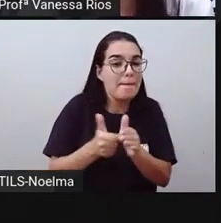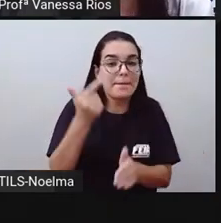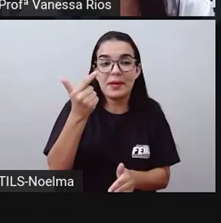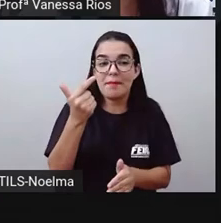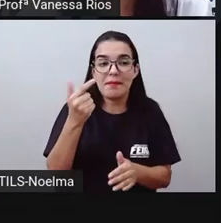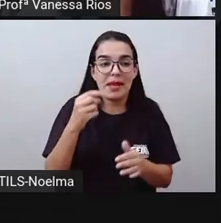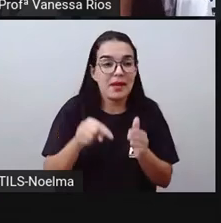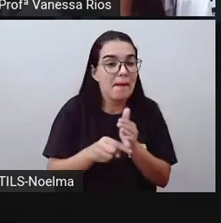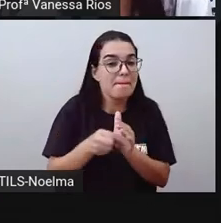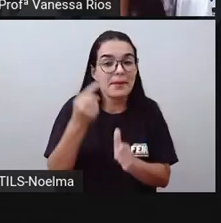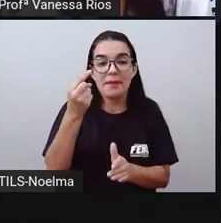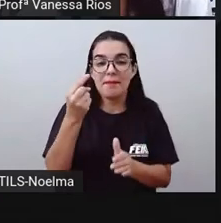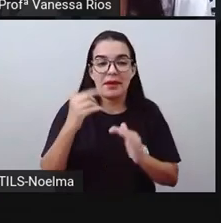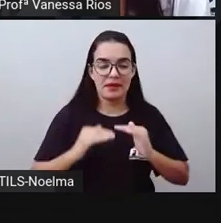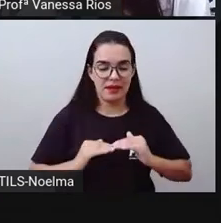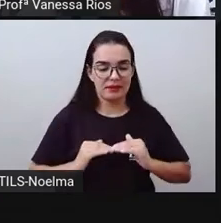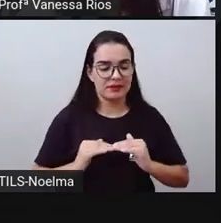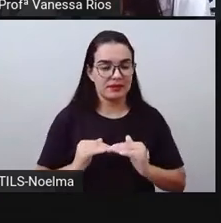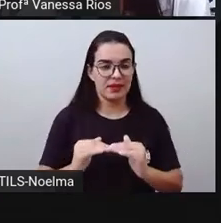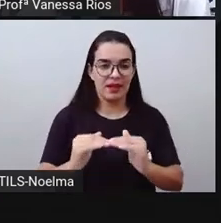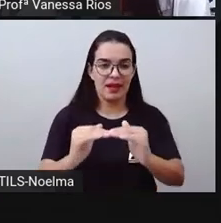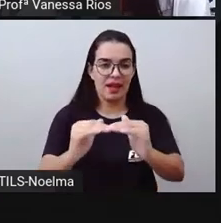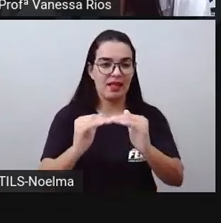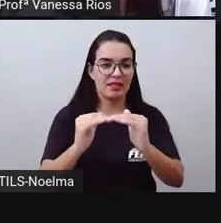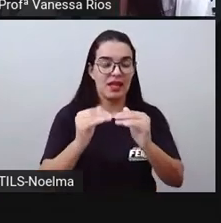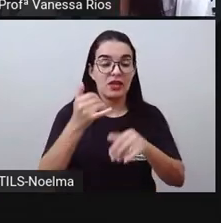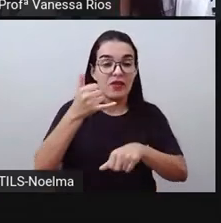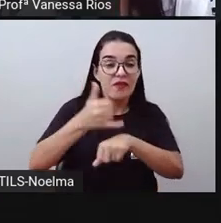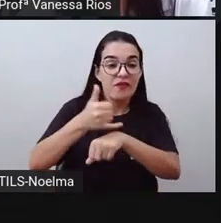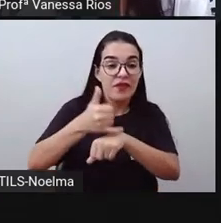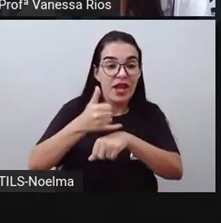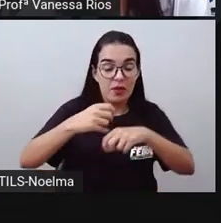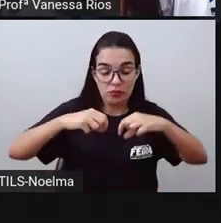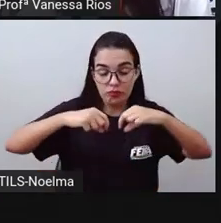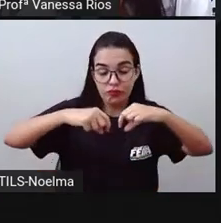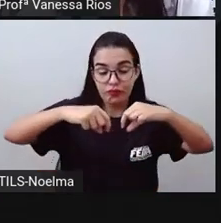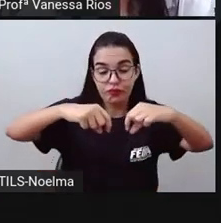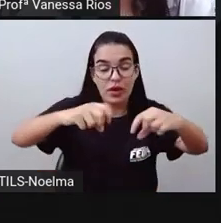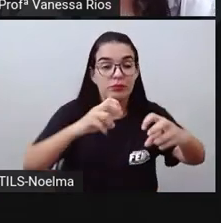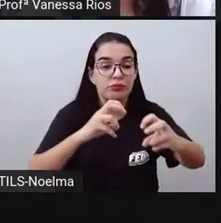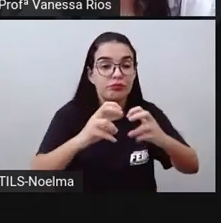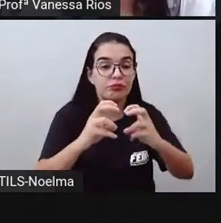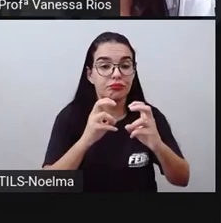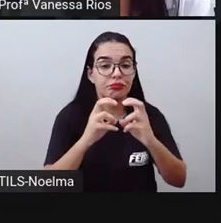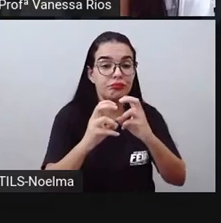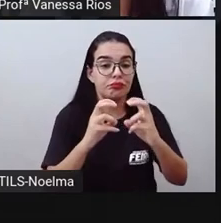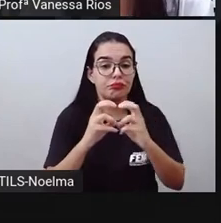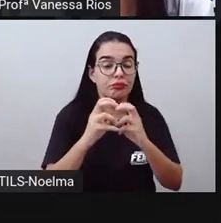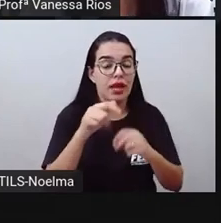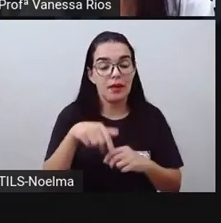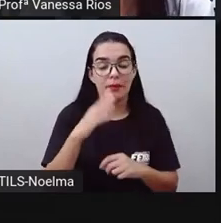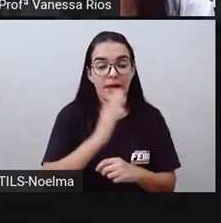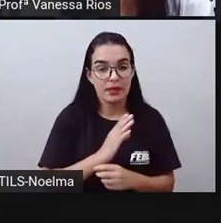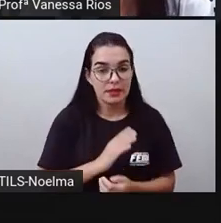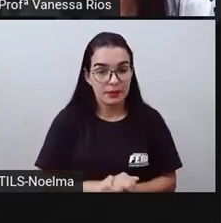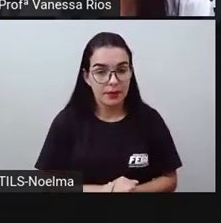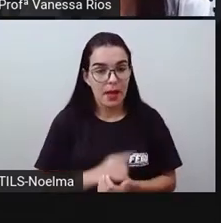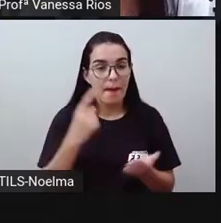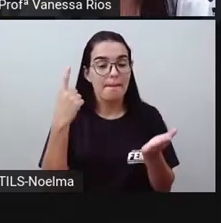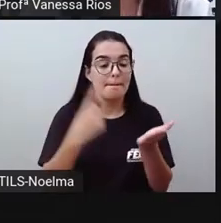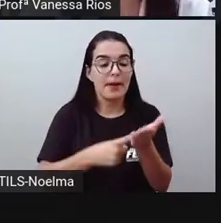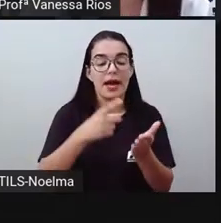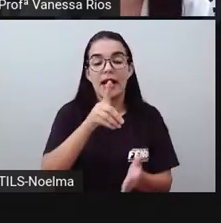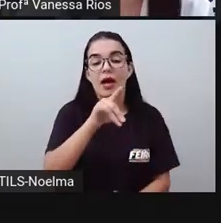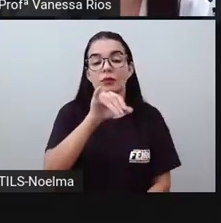Brasil. Essa imagem aí foi uma imagem pintada e marca a data de 29